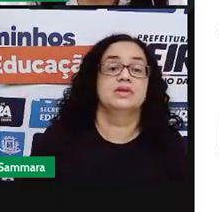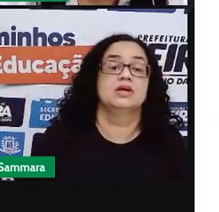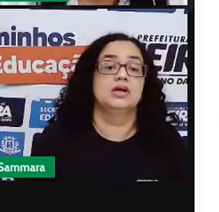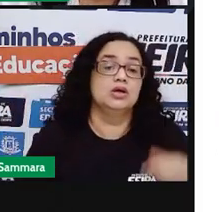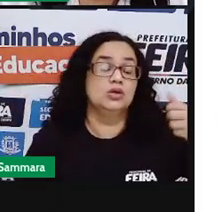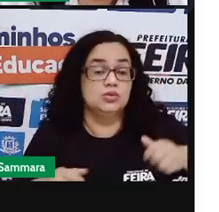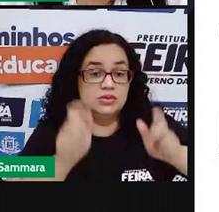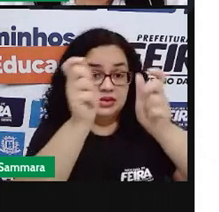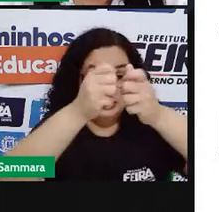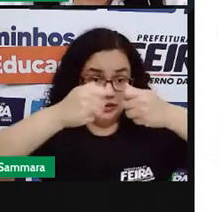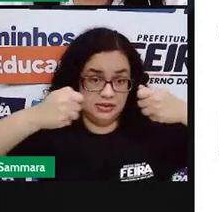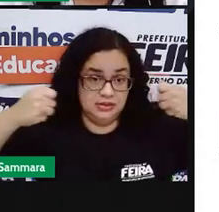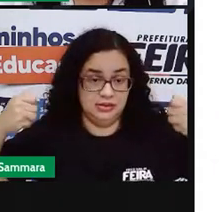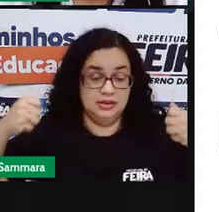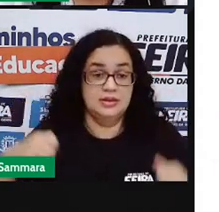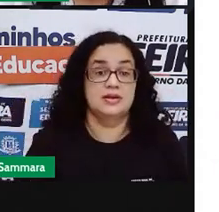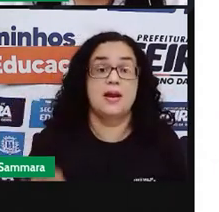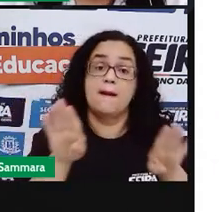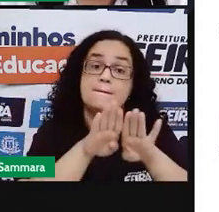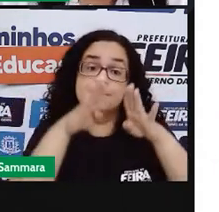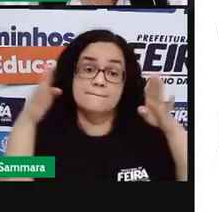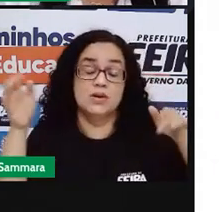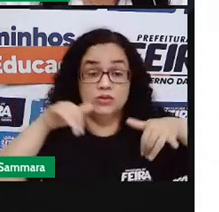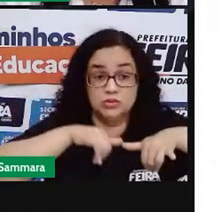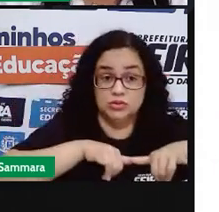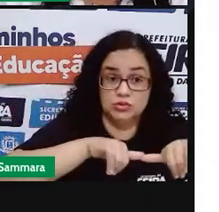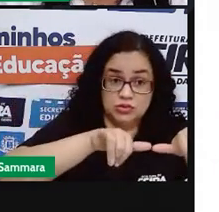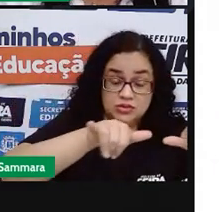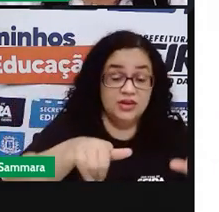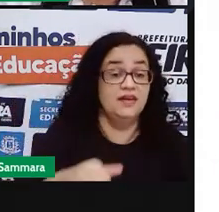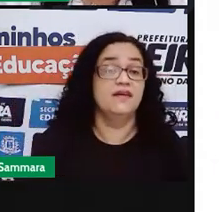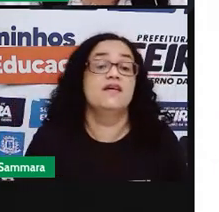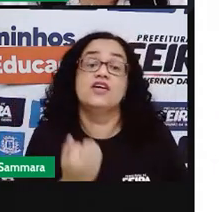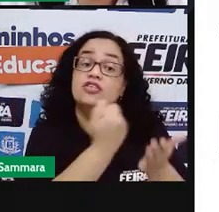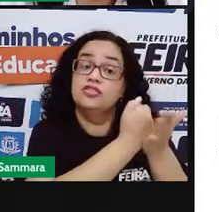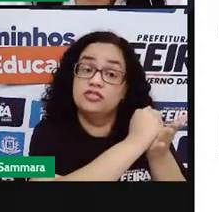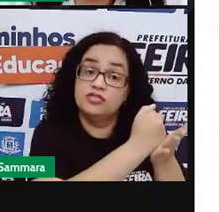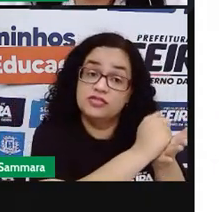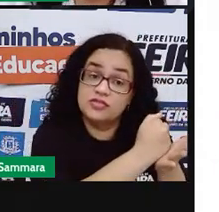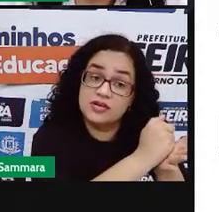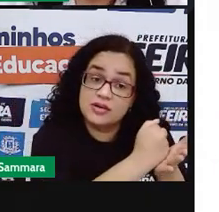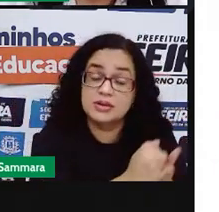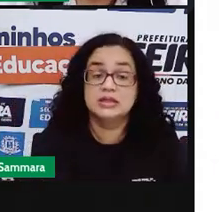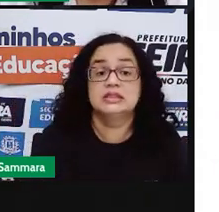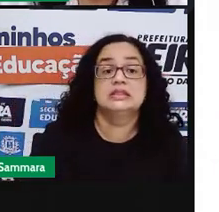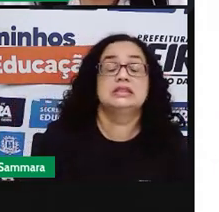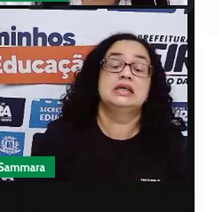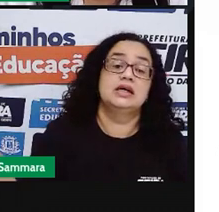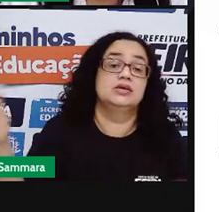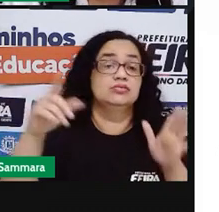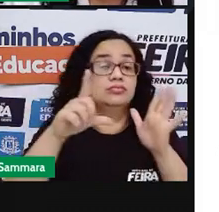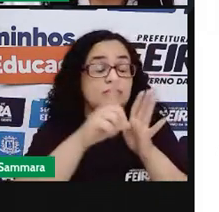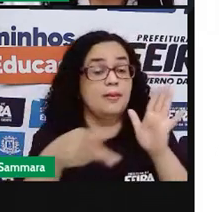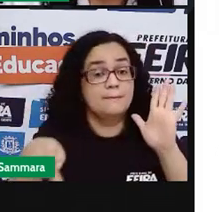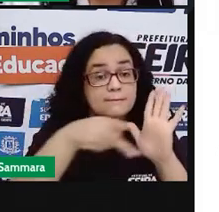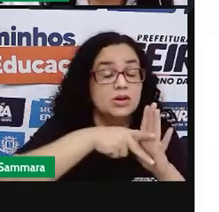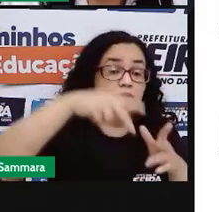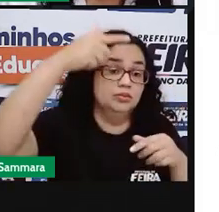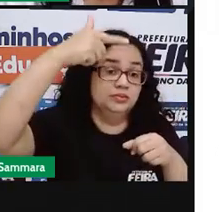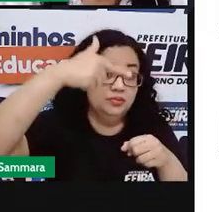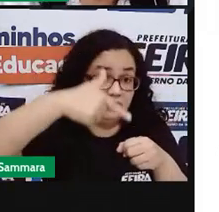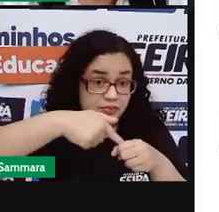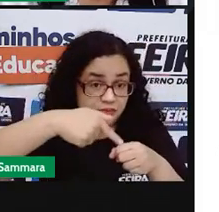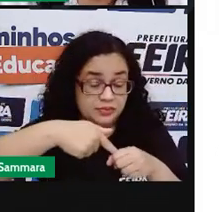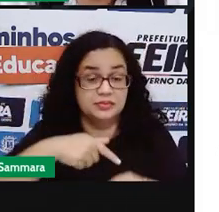cartazes, na porta dos mercados, farmácias, postos de gasolina, nos alt-door,